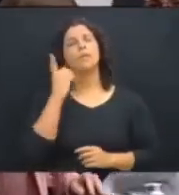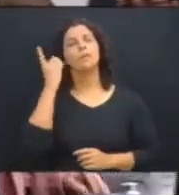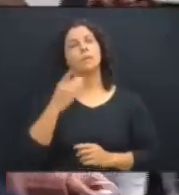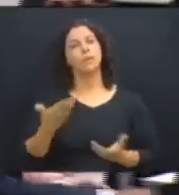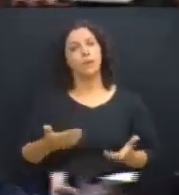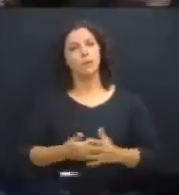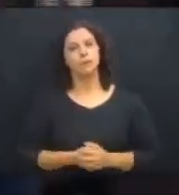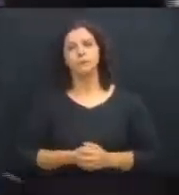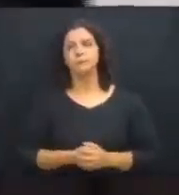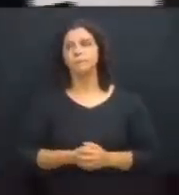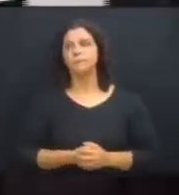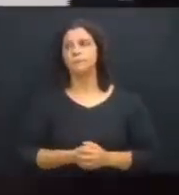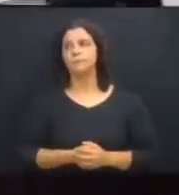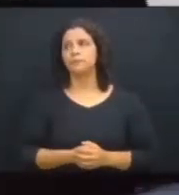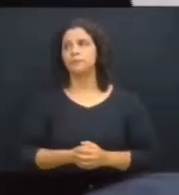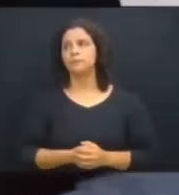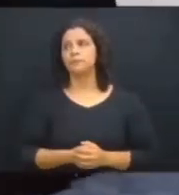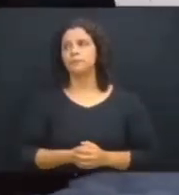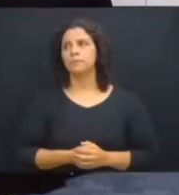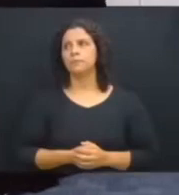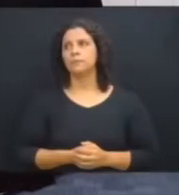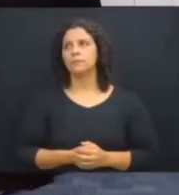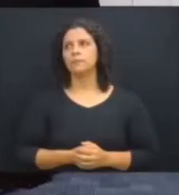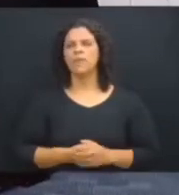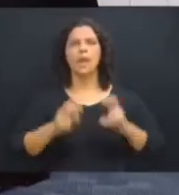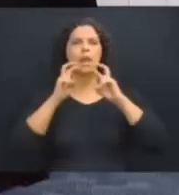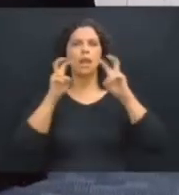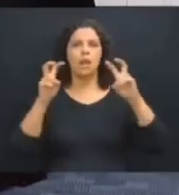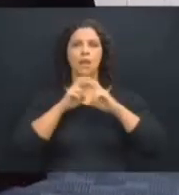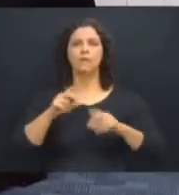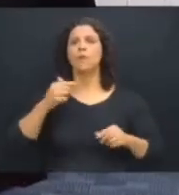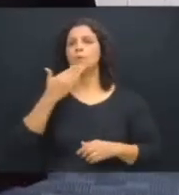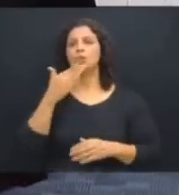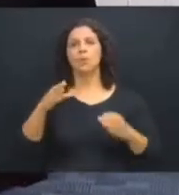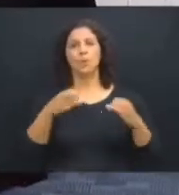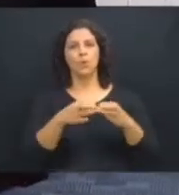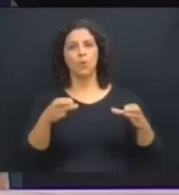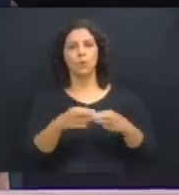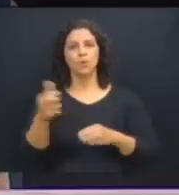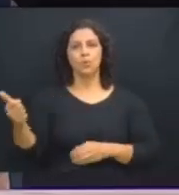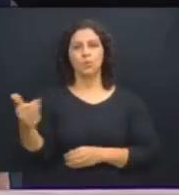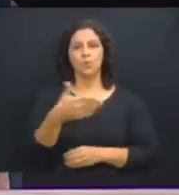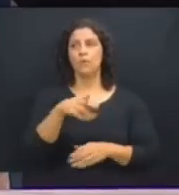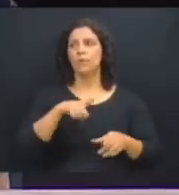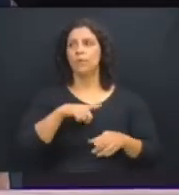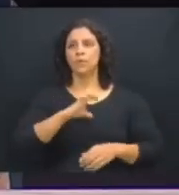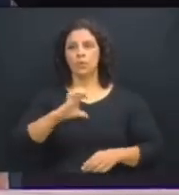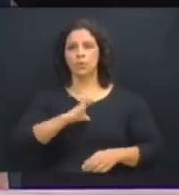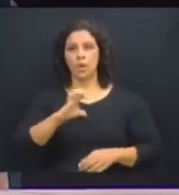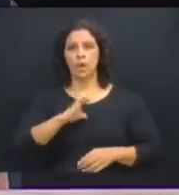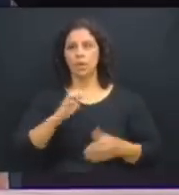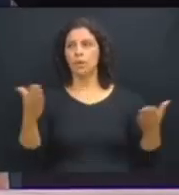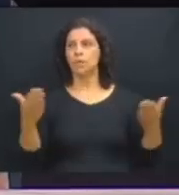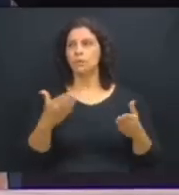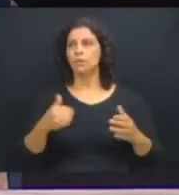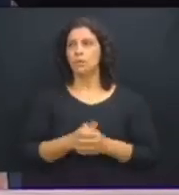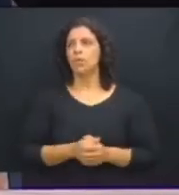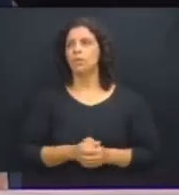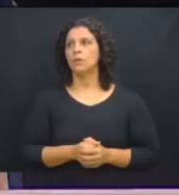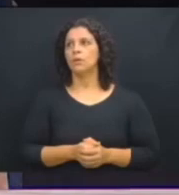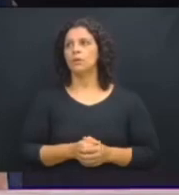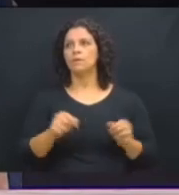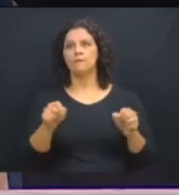deputado... Eu peço à comissão novamente de ética que